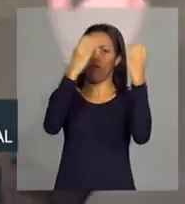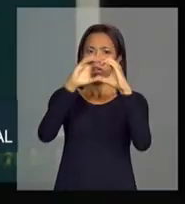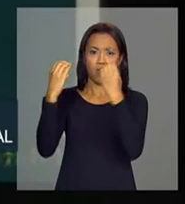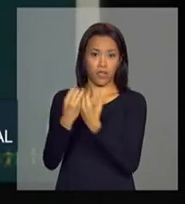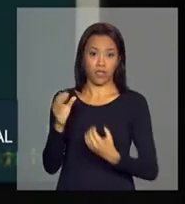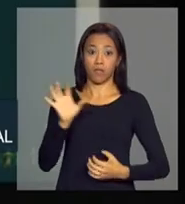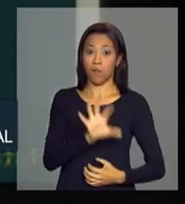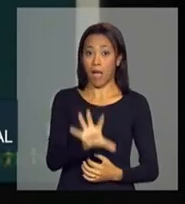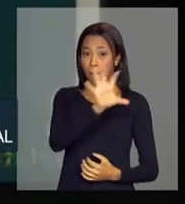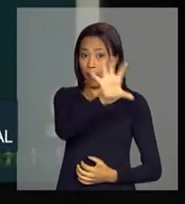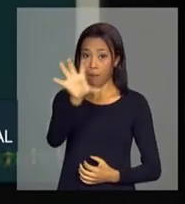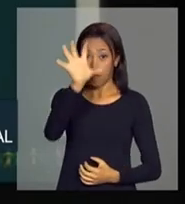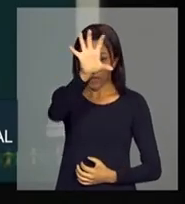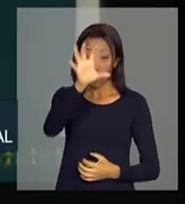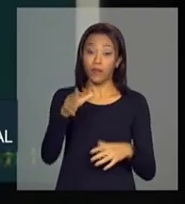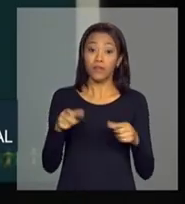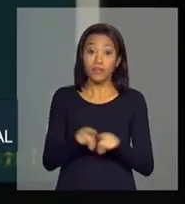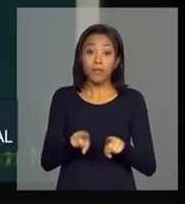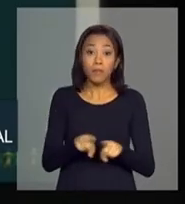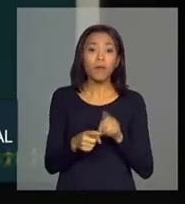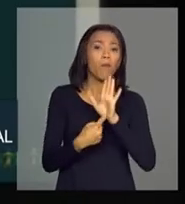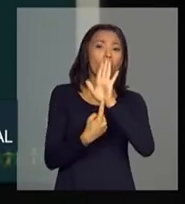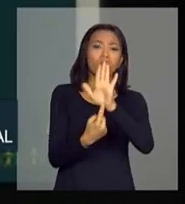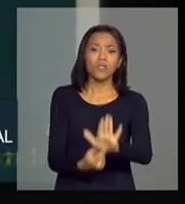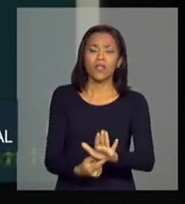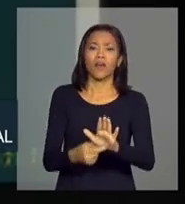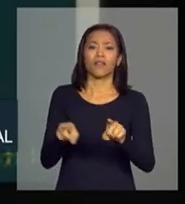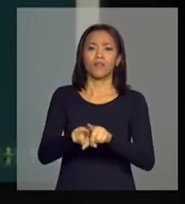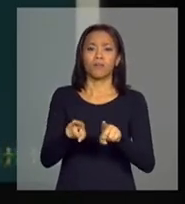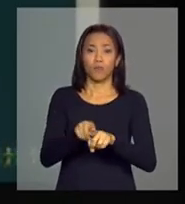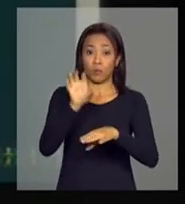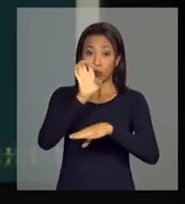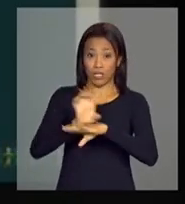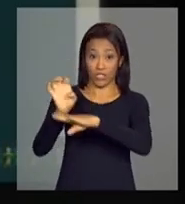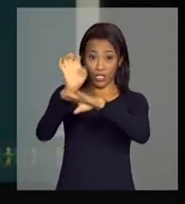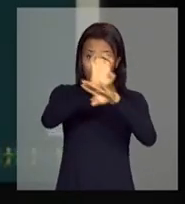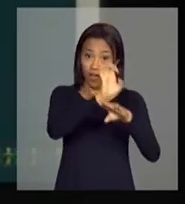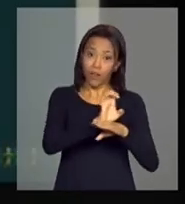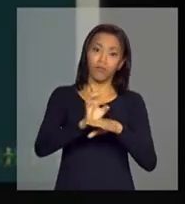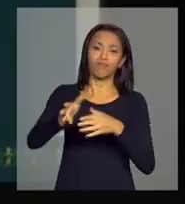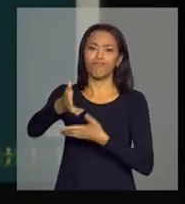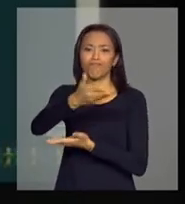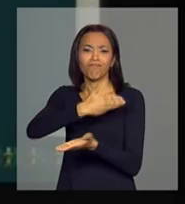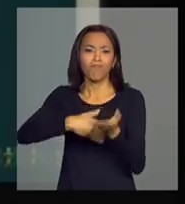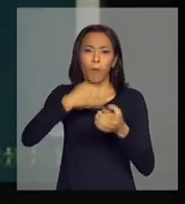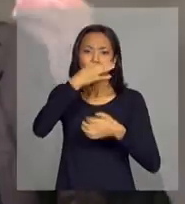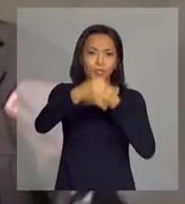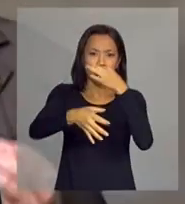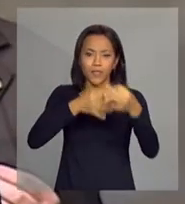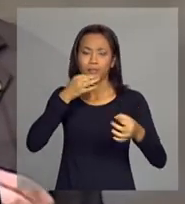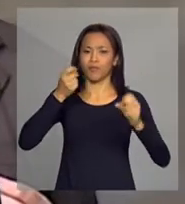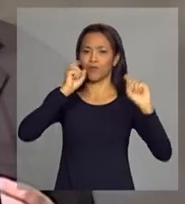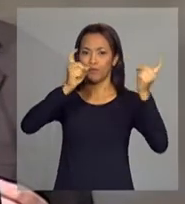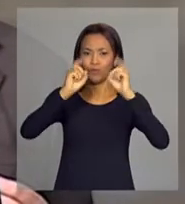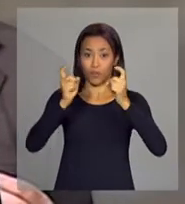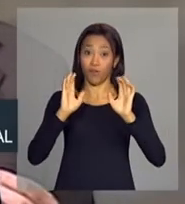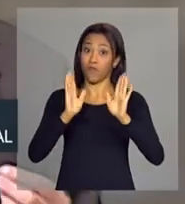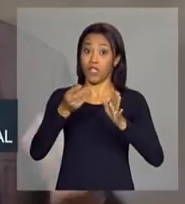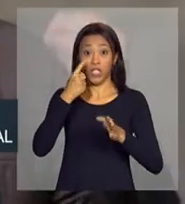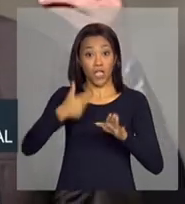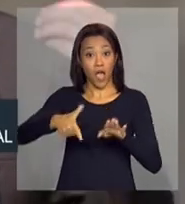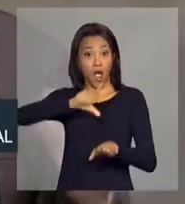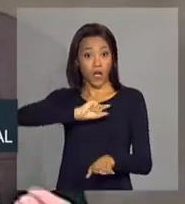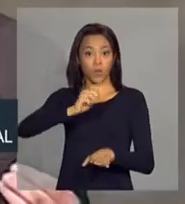destacar o envolvimento dos estados nesse processo de discussão. Veja que nós realizamos as conferências